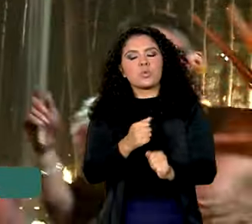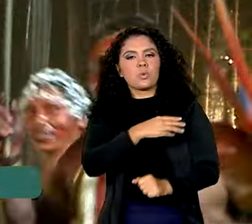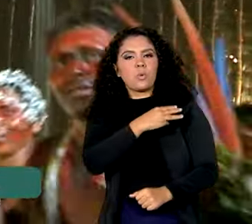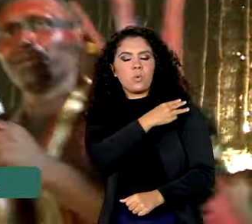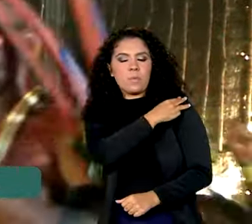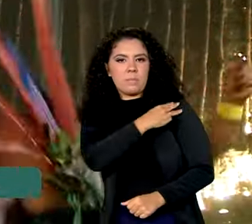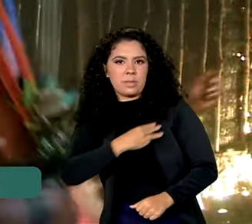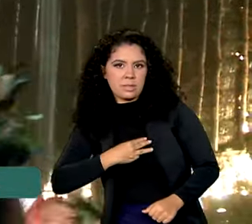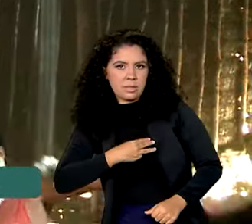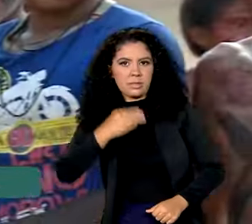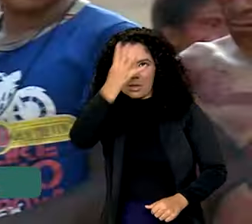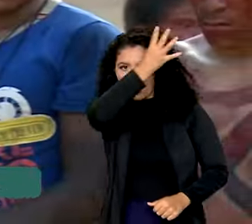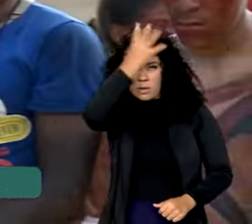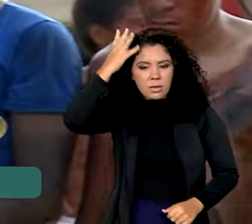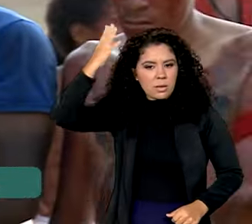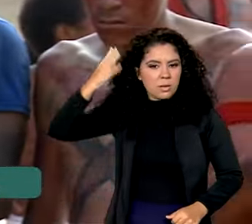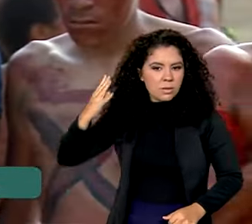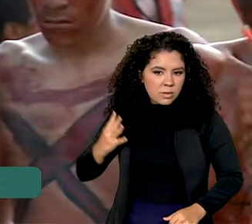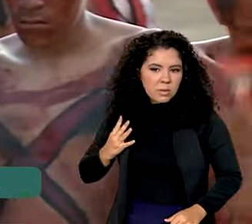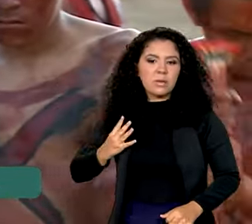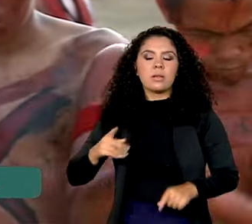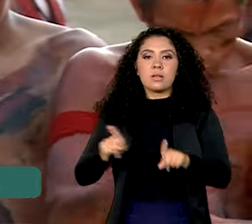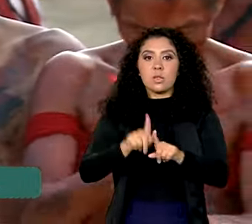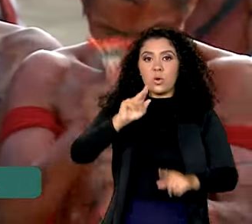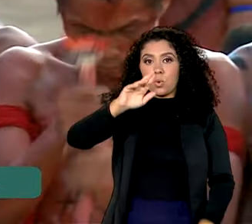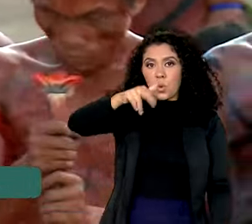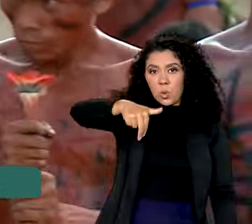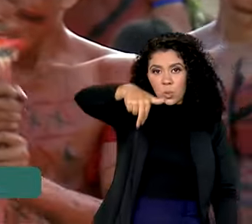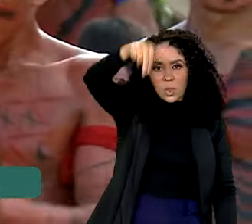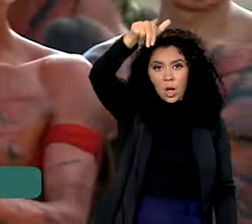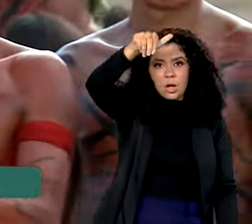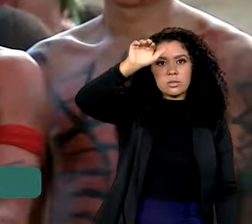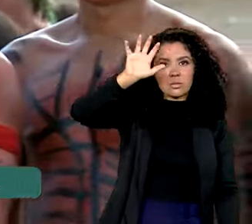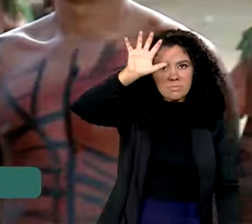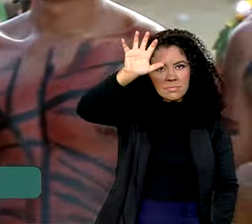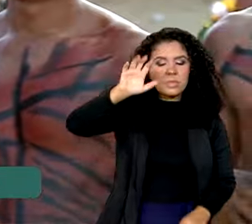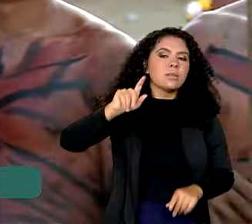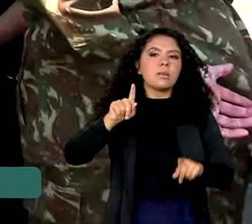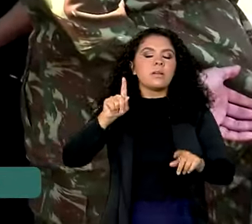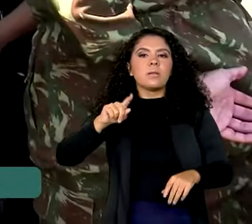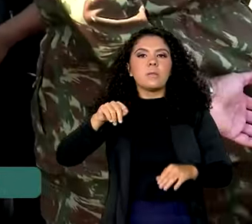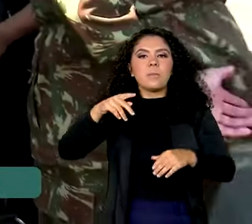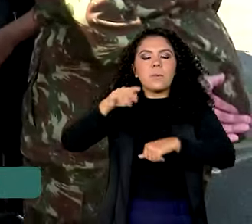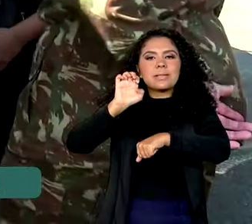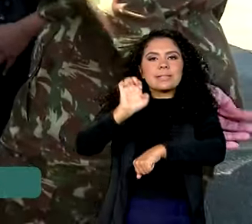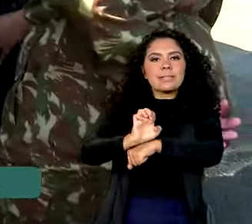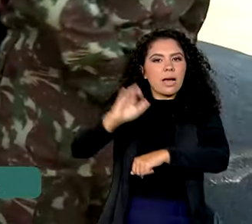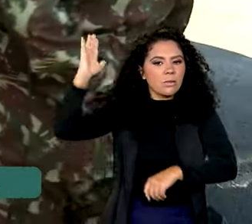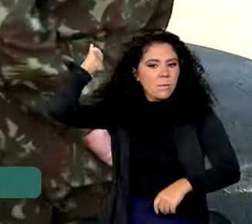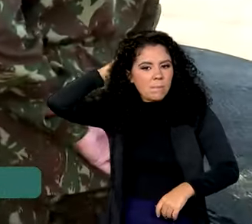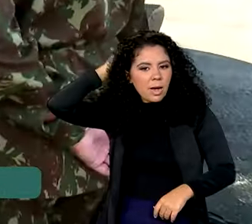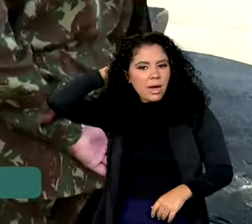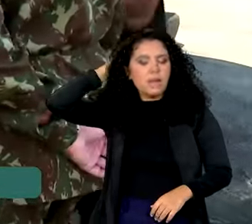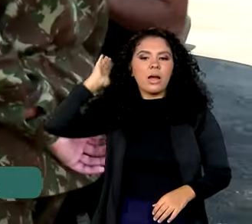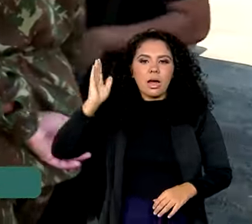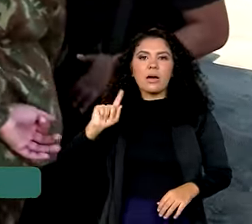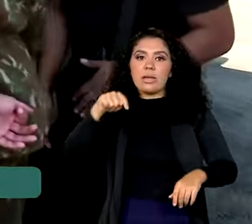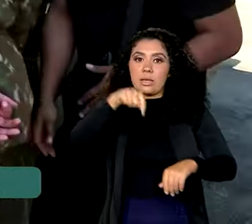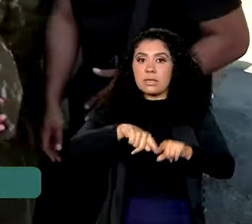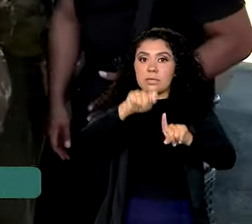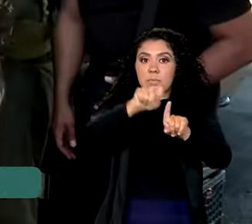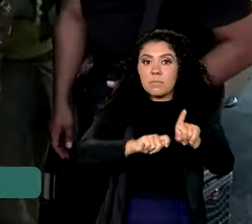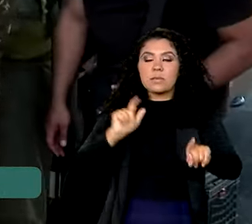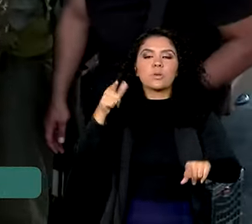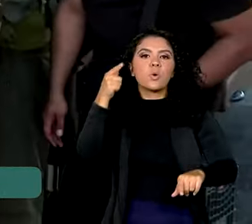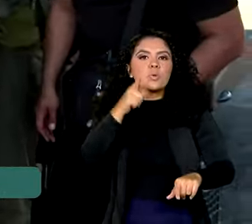Nundicei, Amapá e Norte do Pará. E a nossa intenção é que a gente consiga, nesse mês nacional de vacinação dos